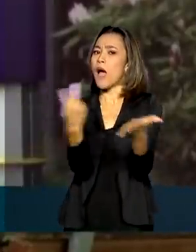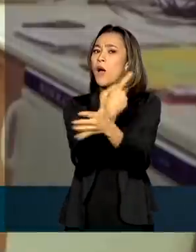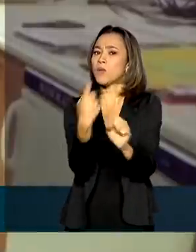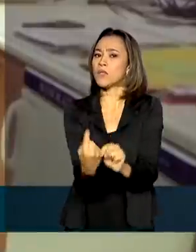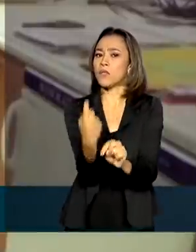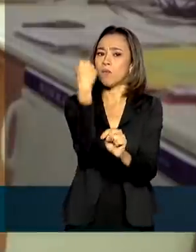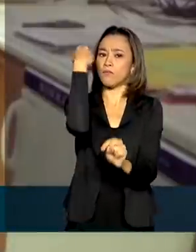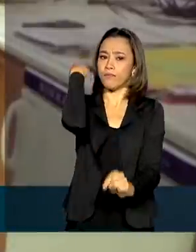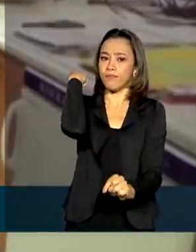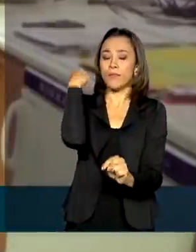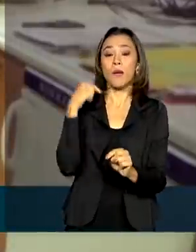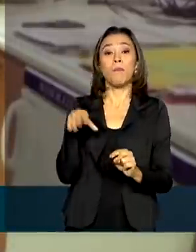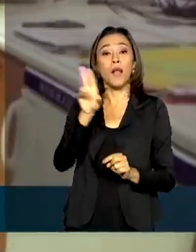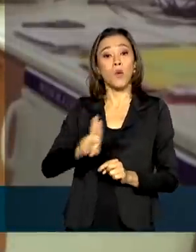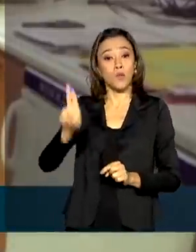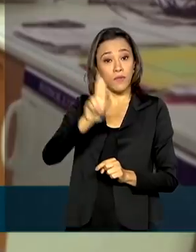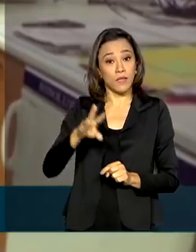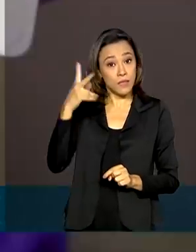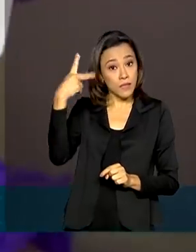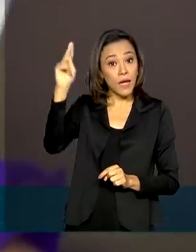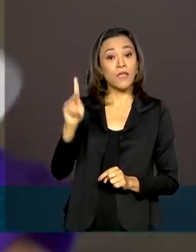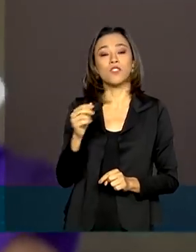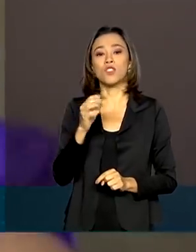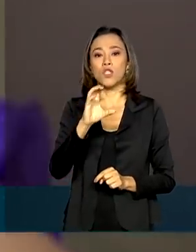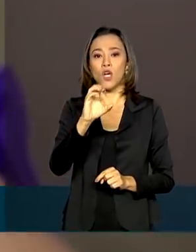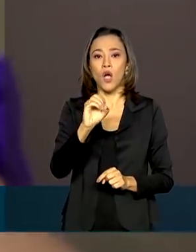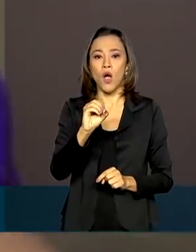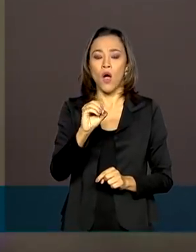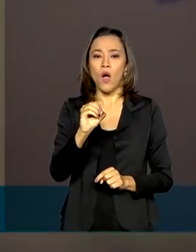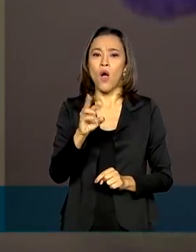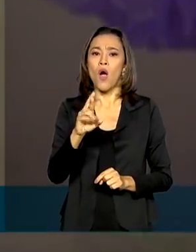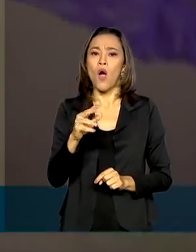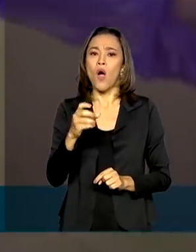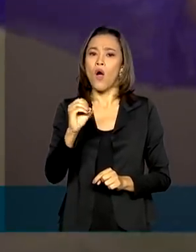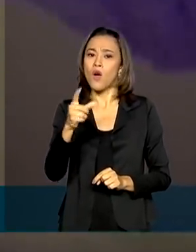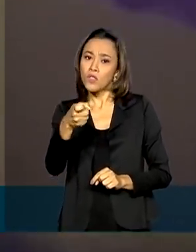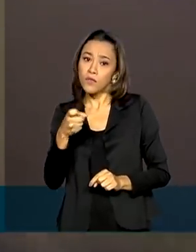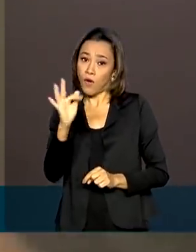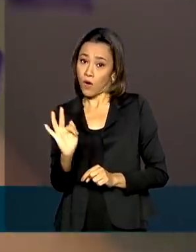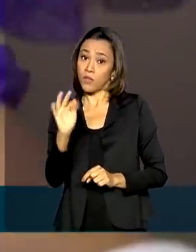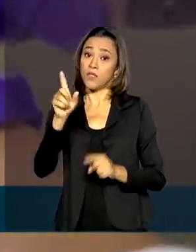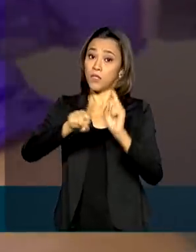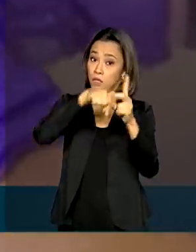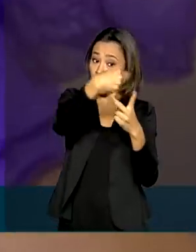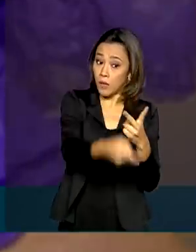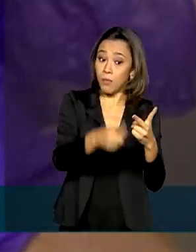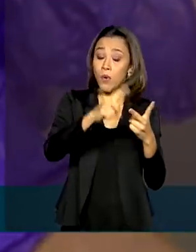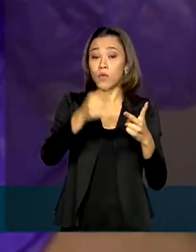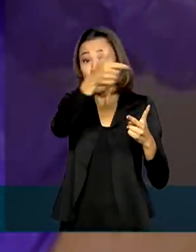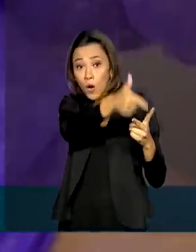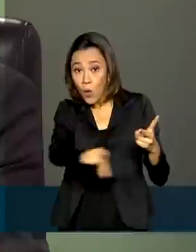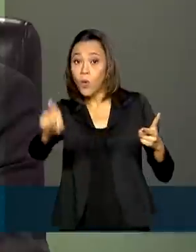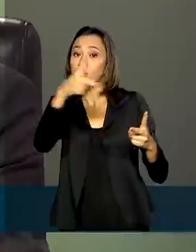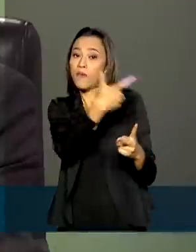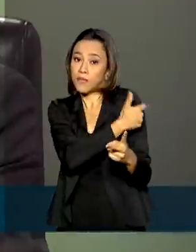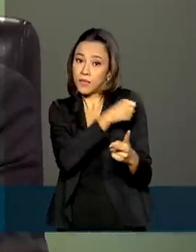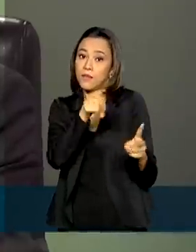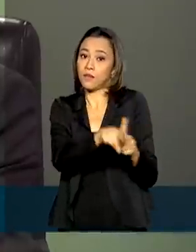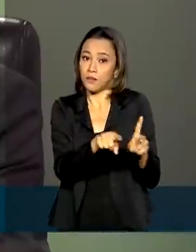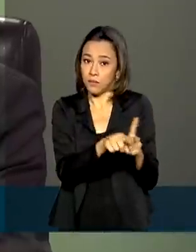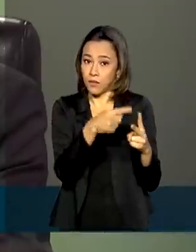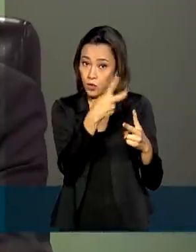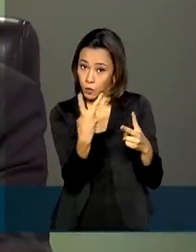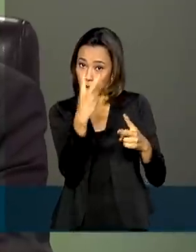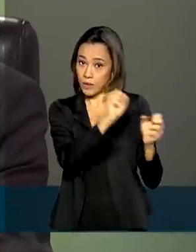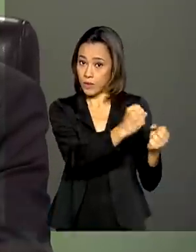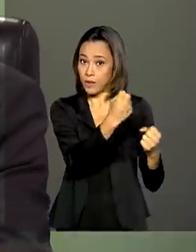desenvolvido pela Universidade de Oxford, e o segundo mais recente com os testes da vacina da Johnson & Johnson. A imagem que